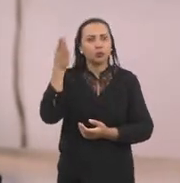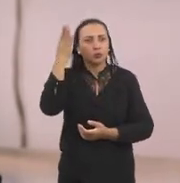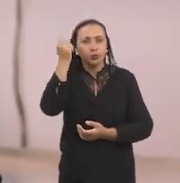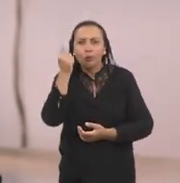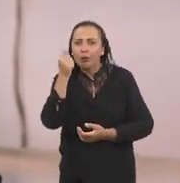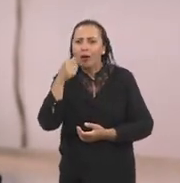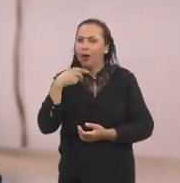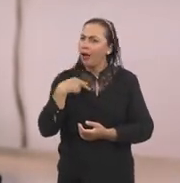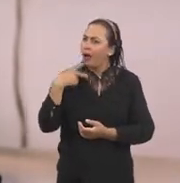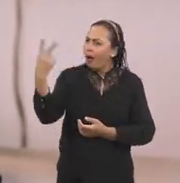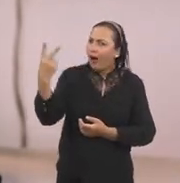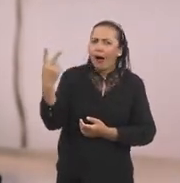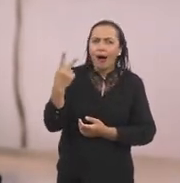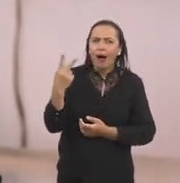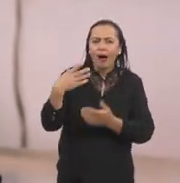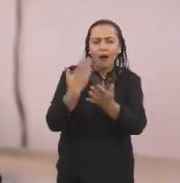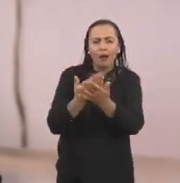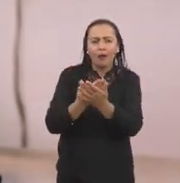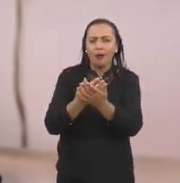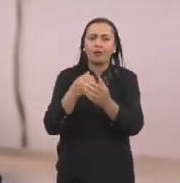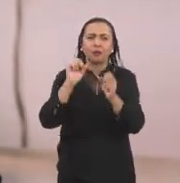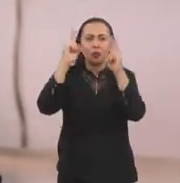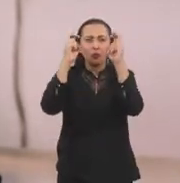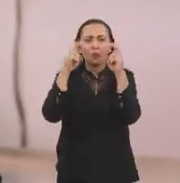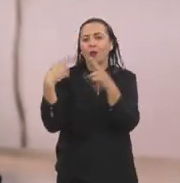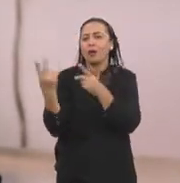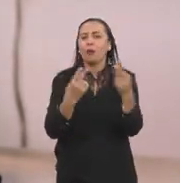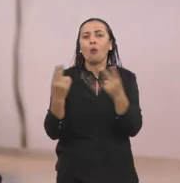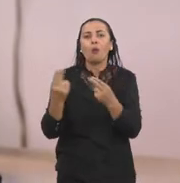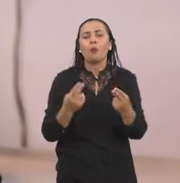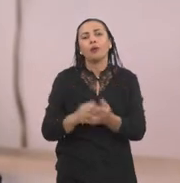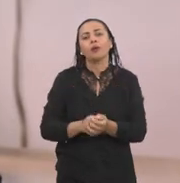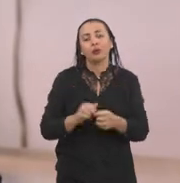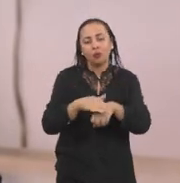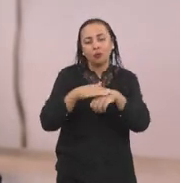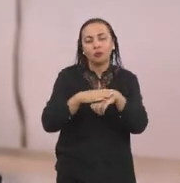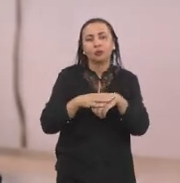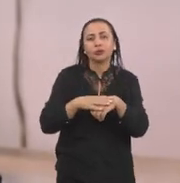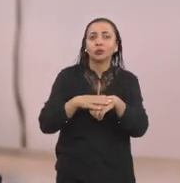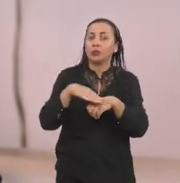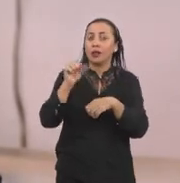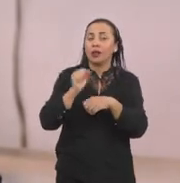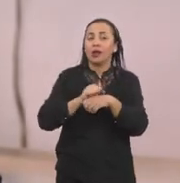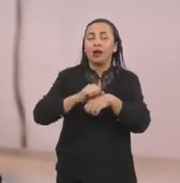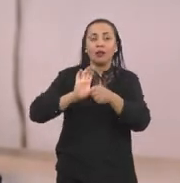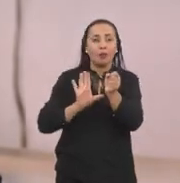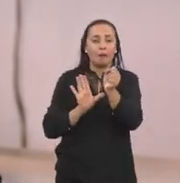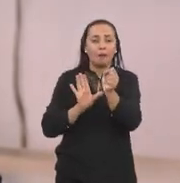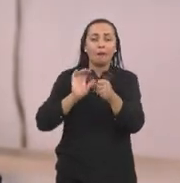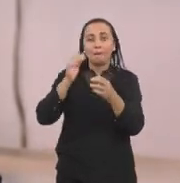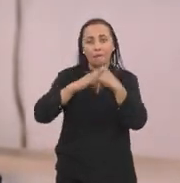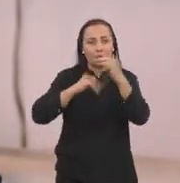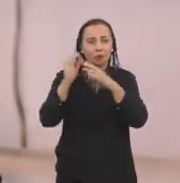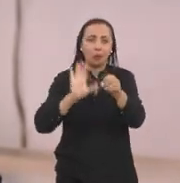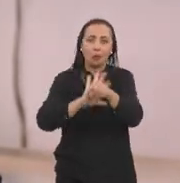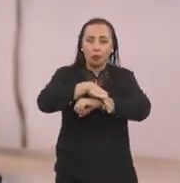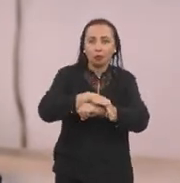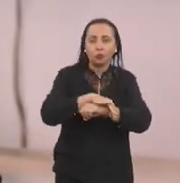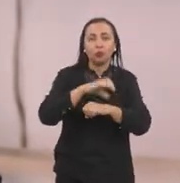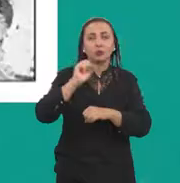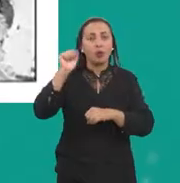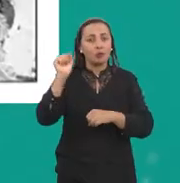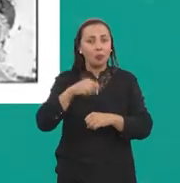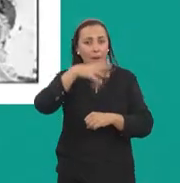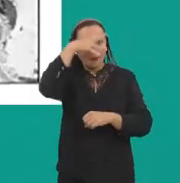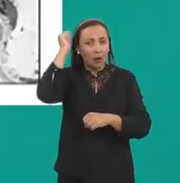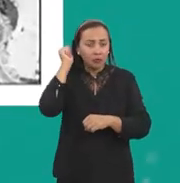mesmo tempo o assunto, foi porque eu conversei com o Gil Eanes, que é patologista lá no Maranhão, por coincidência, soube que